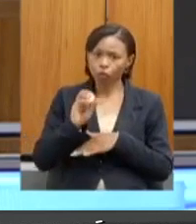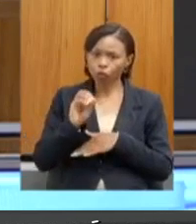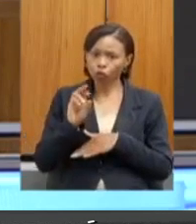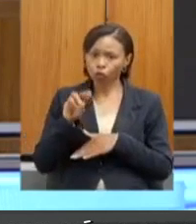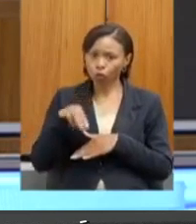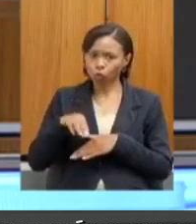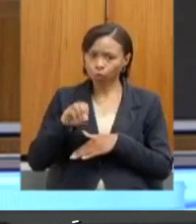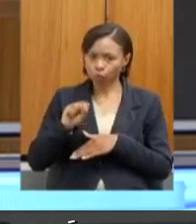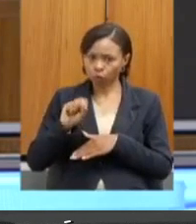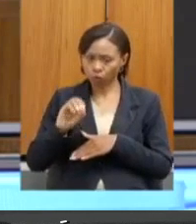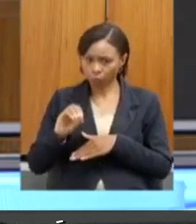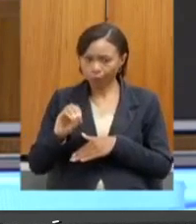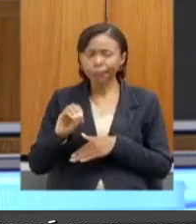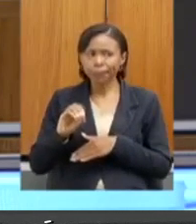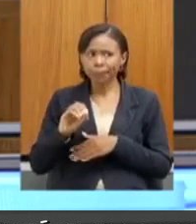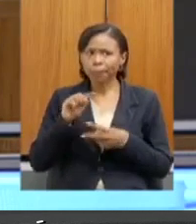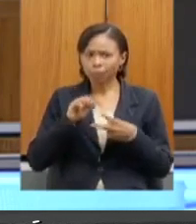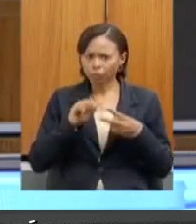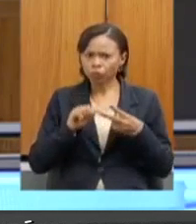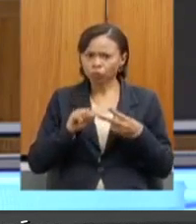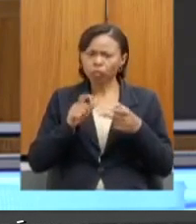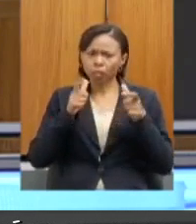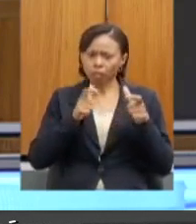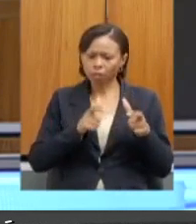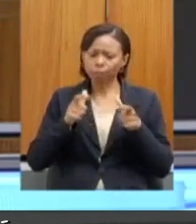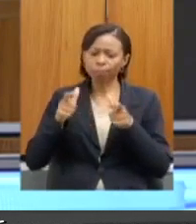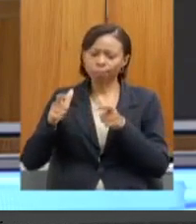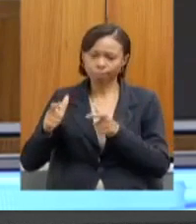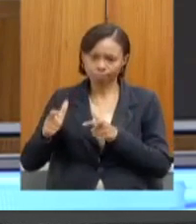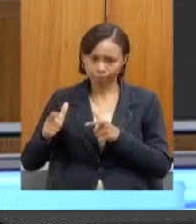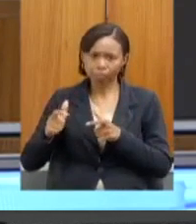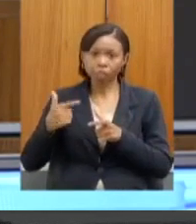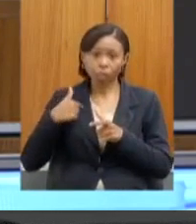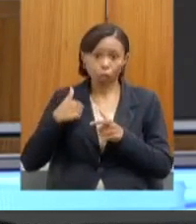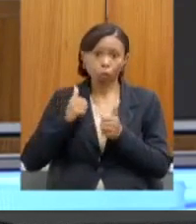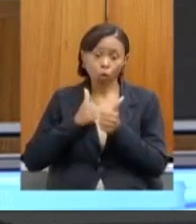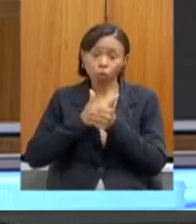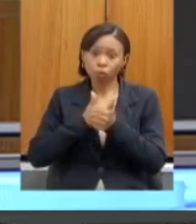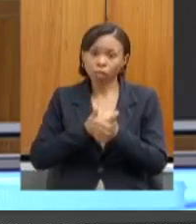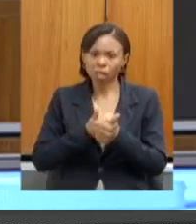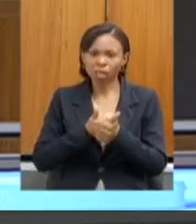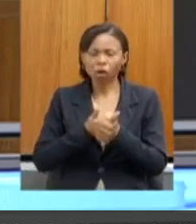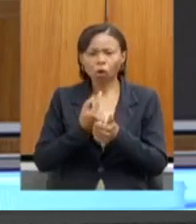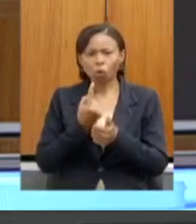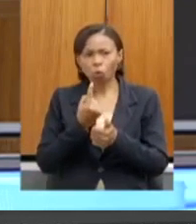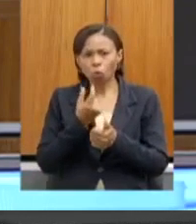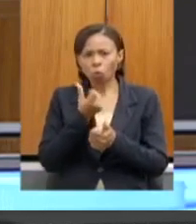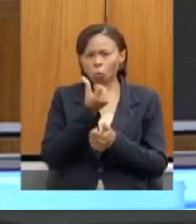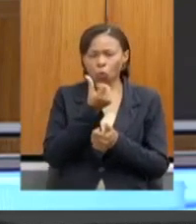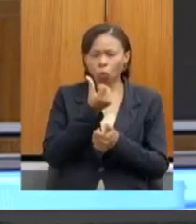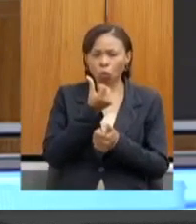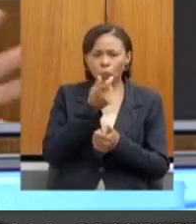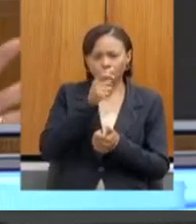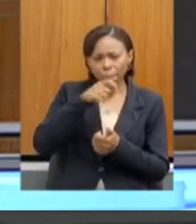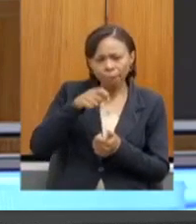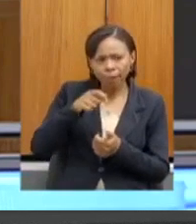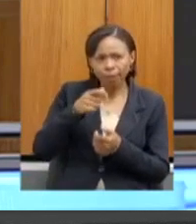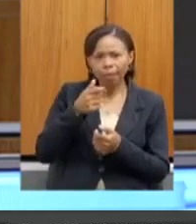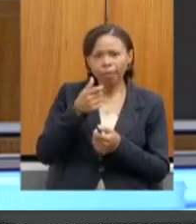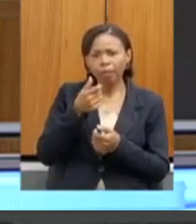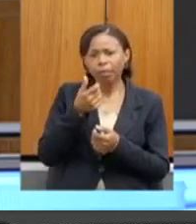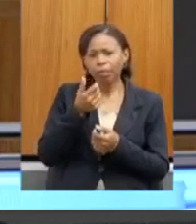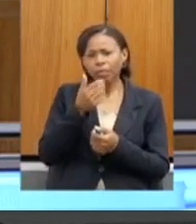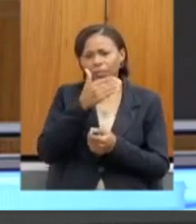empreendimentos que, de fato, eu acompanhei nesses um mês e meio, dois, que eu estou aqui na secretaria, eu queria te trazer